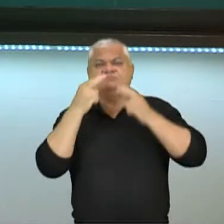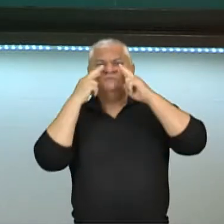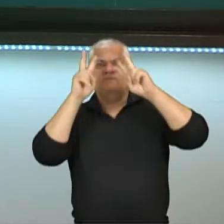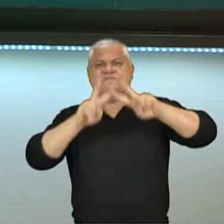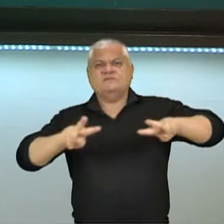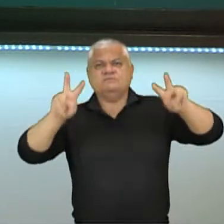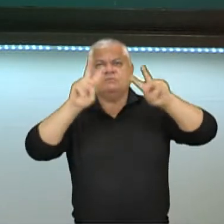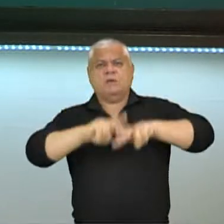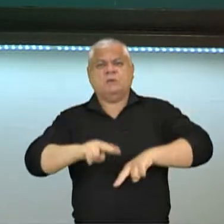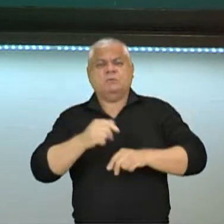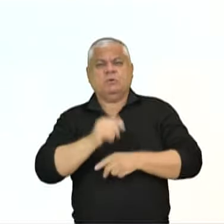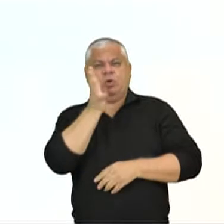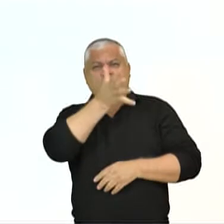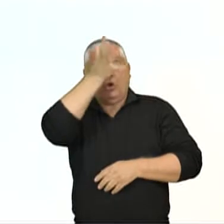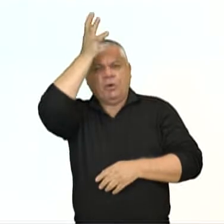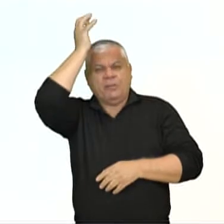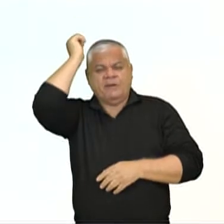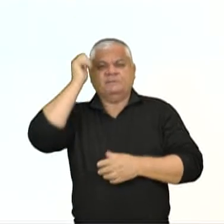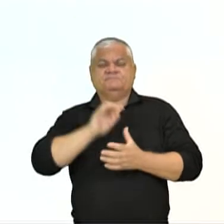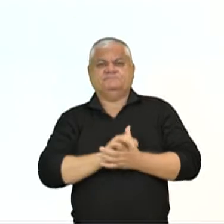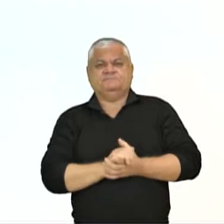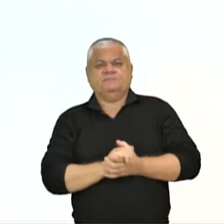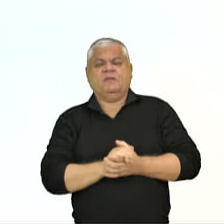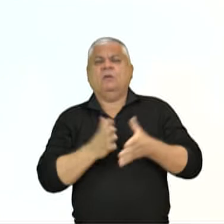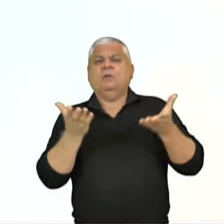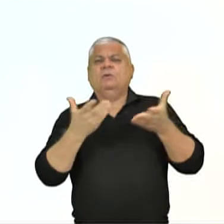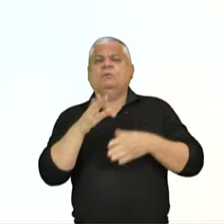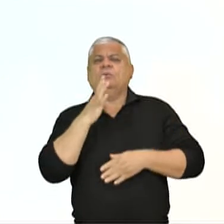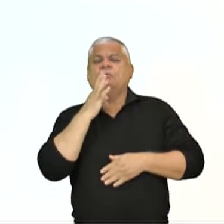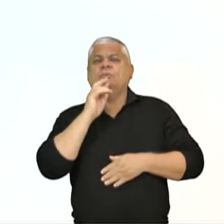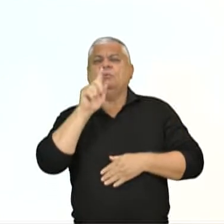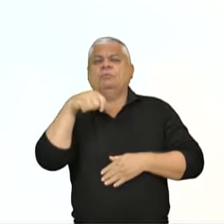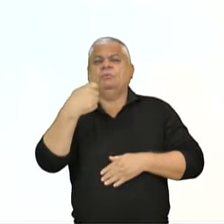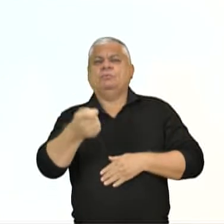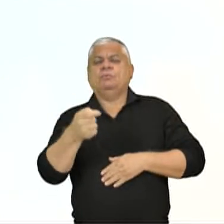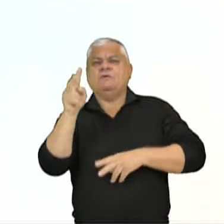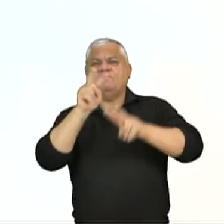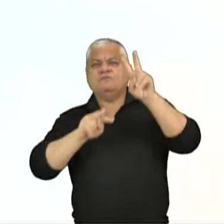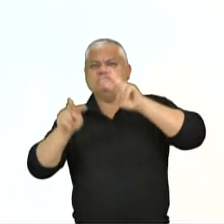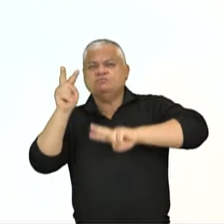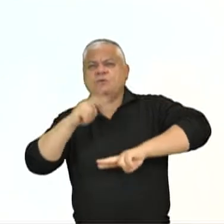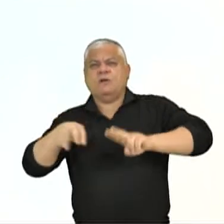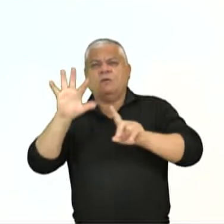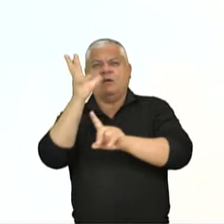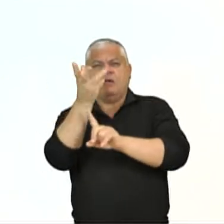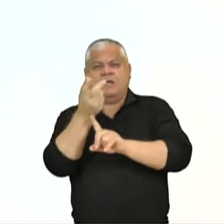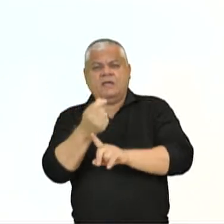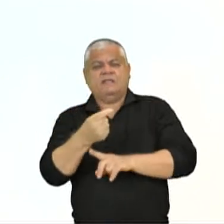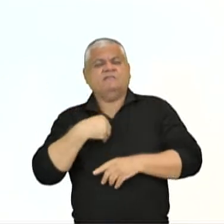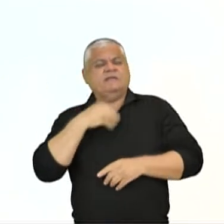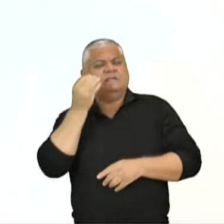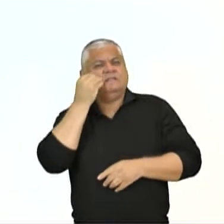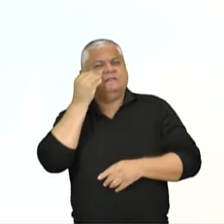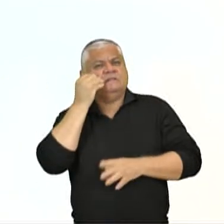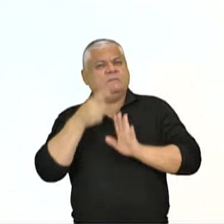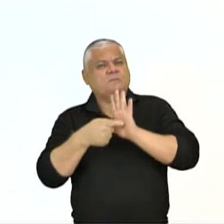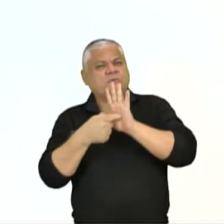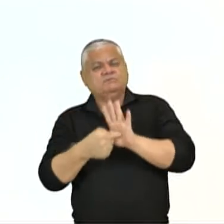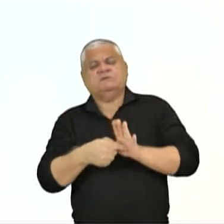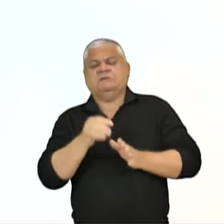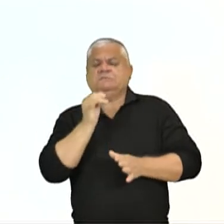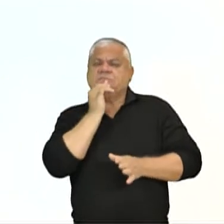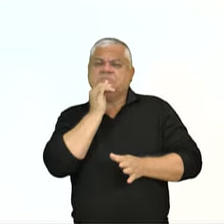romano. A gente vai conhecer hoje as artes visuais romanas mostrando seus elementos essenciais. A gente vai tentar trazer, pessoal, pelo menos